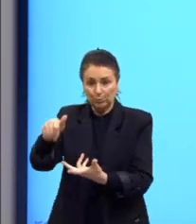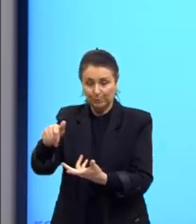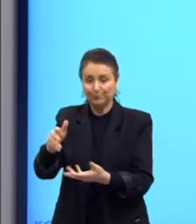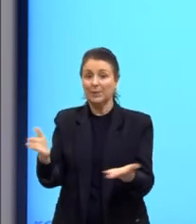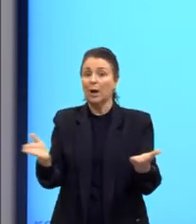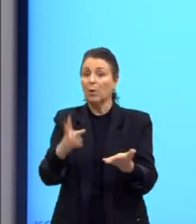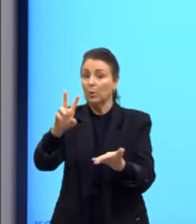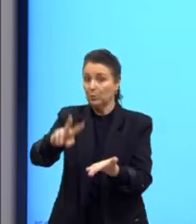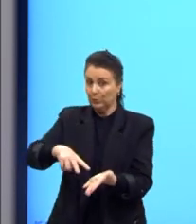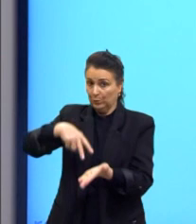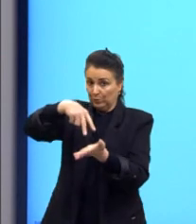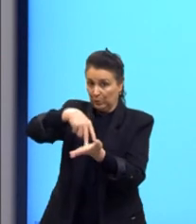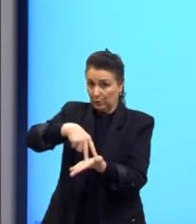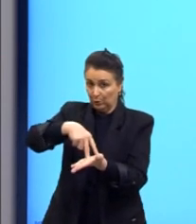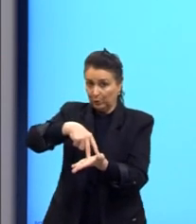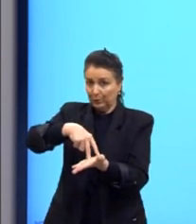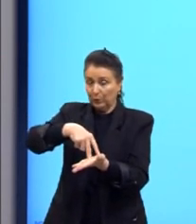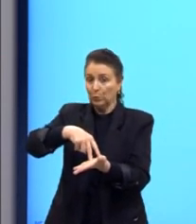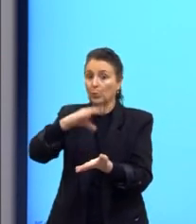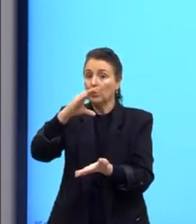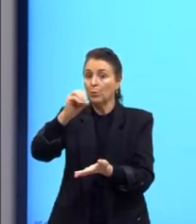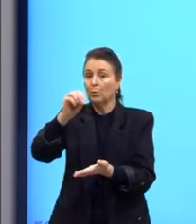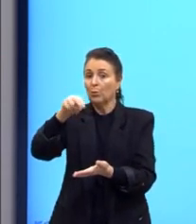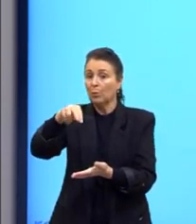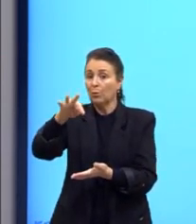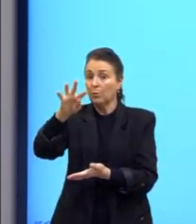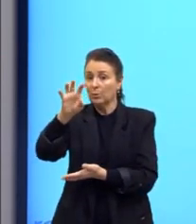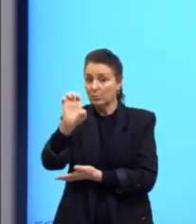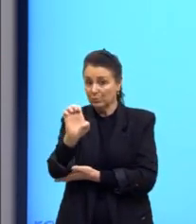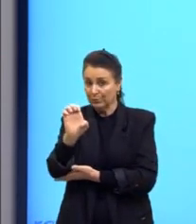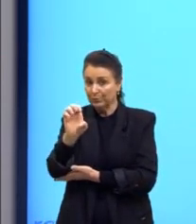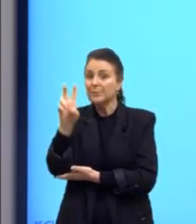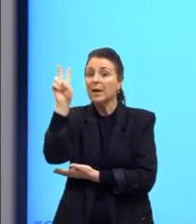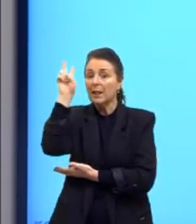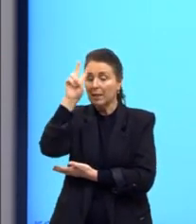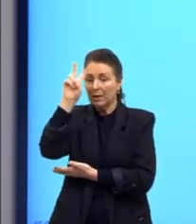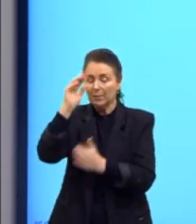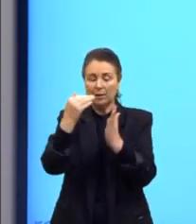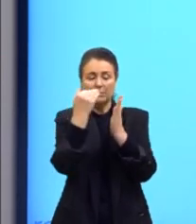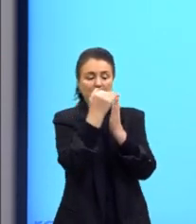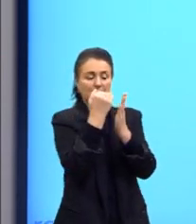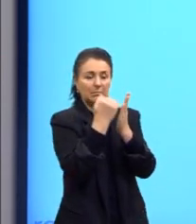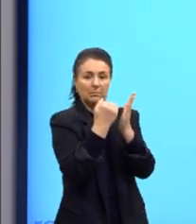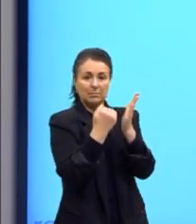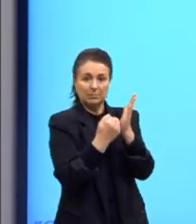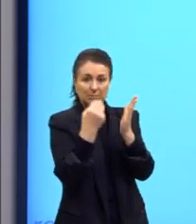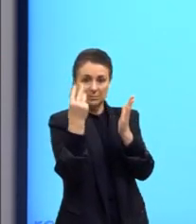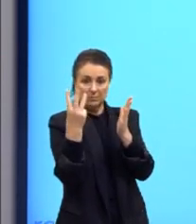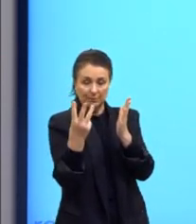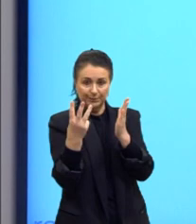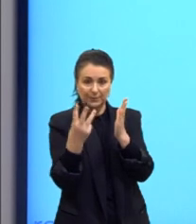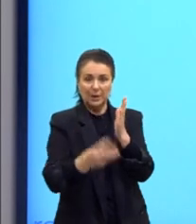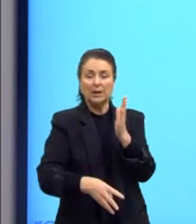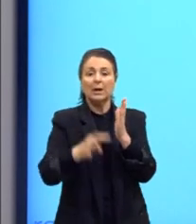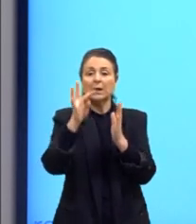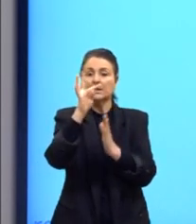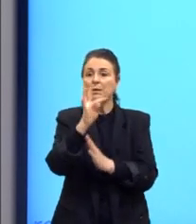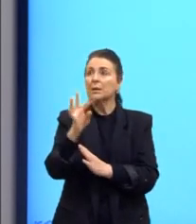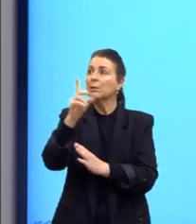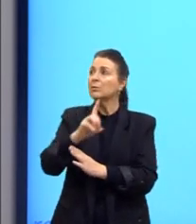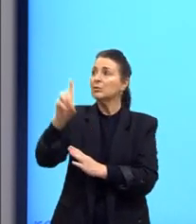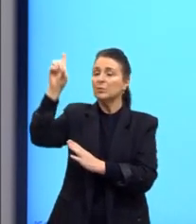nosso amigo Augusto Conte. Os três estágios, lembro do Conte, o estágio teológico, metafísico e o estágio